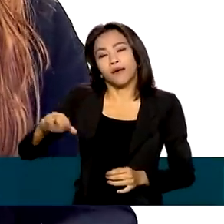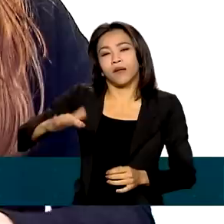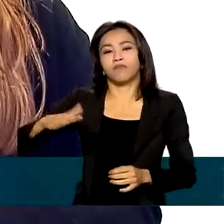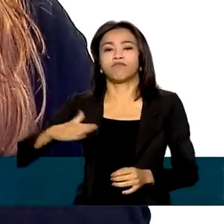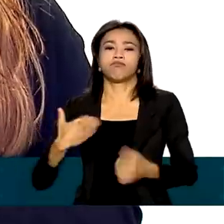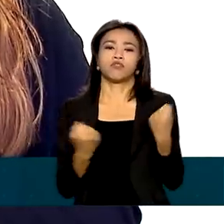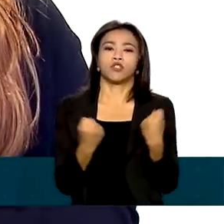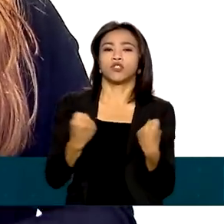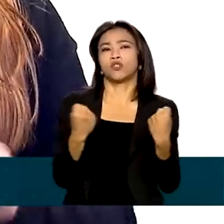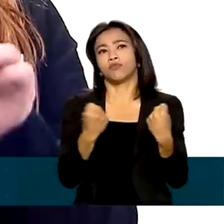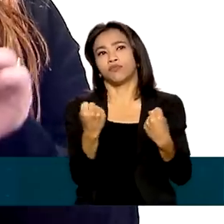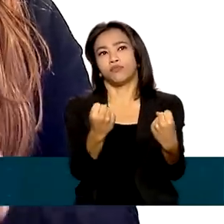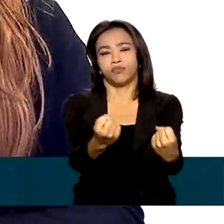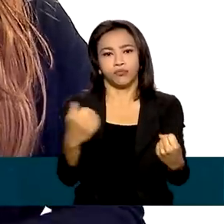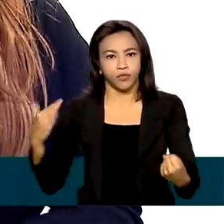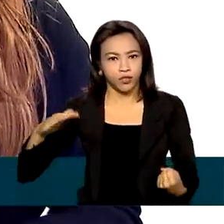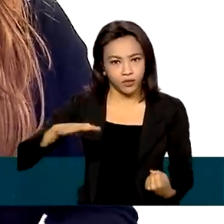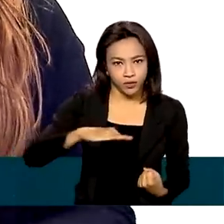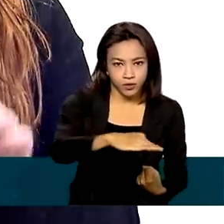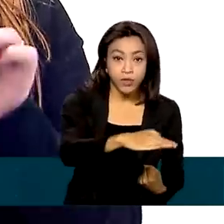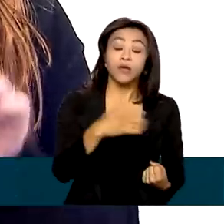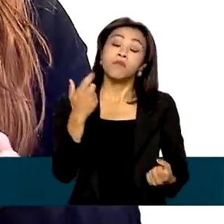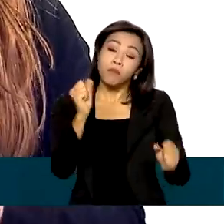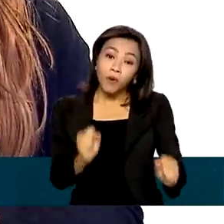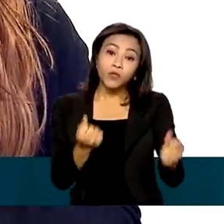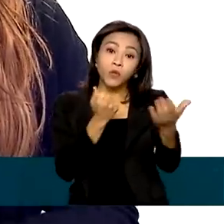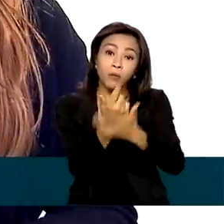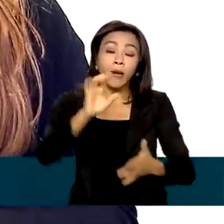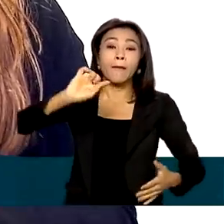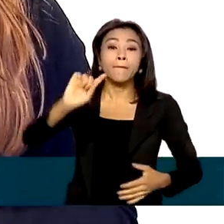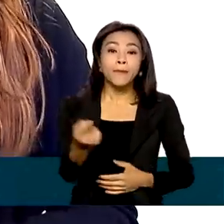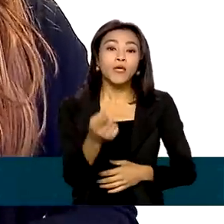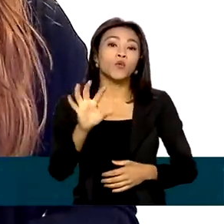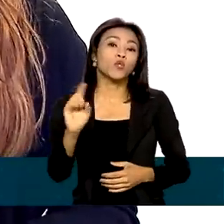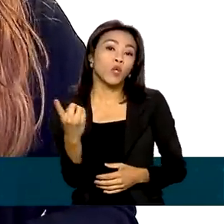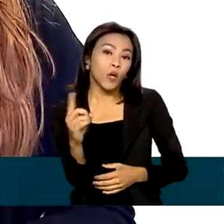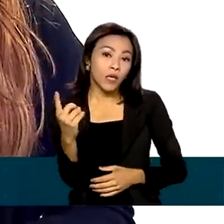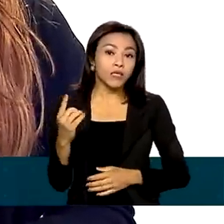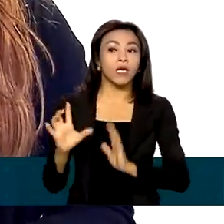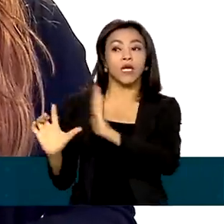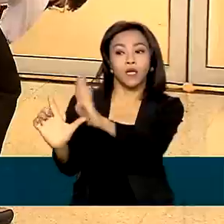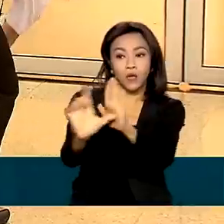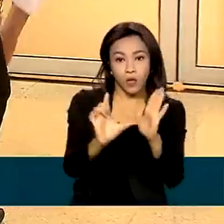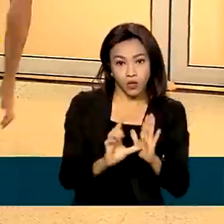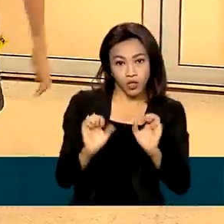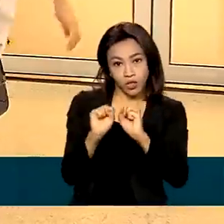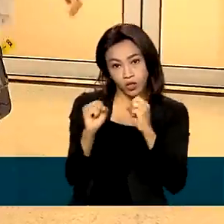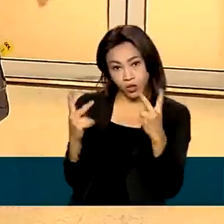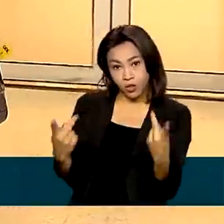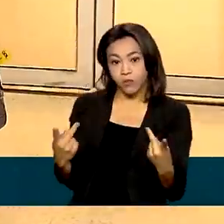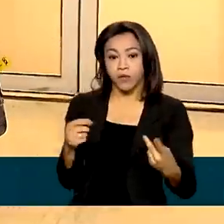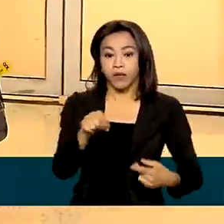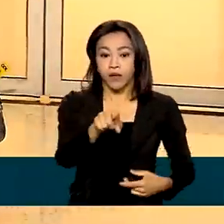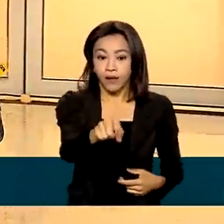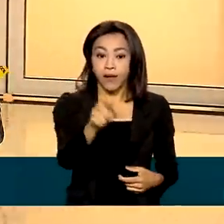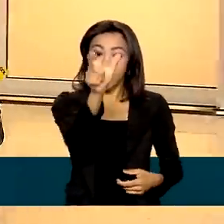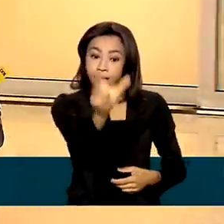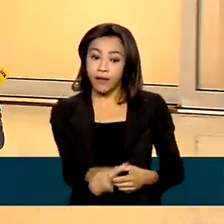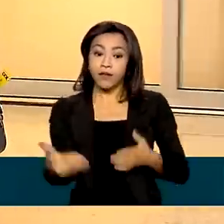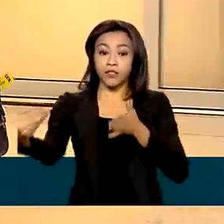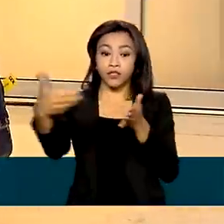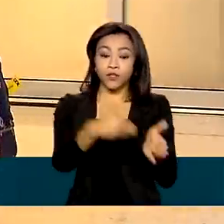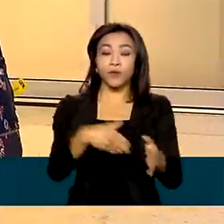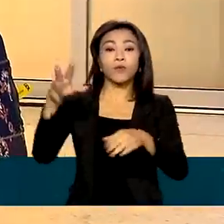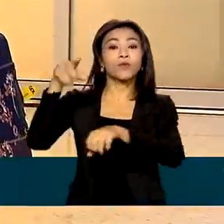Além disso, o viajante ainda pode comprar mil dólares em lojas free shopping. Fernanda chegou de Orlando,